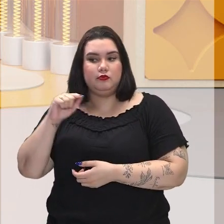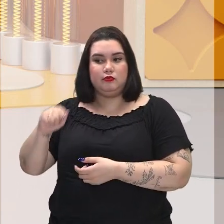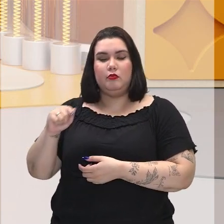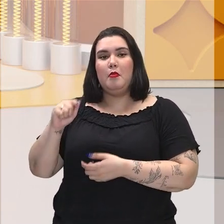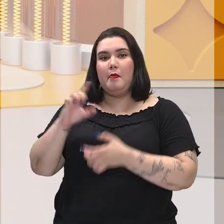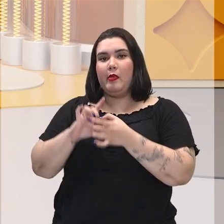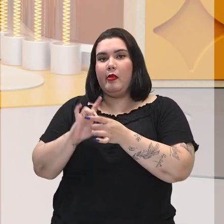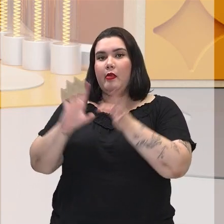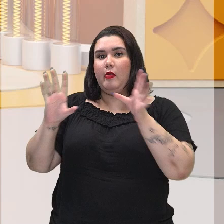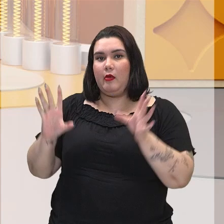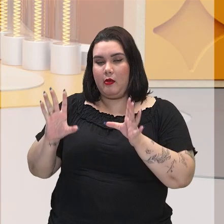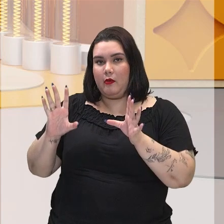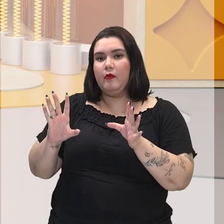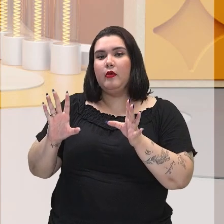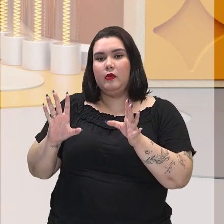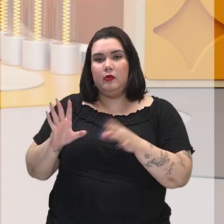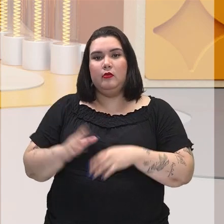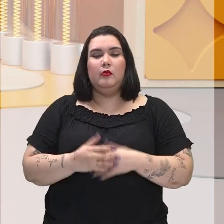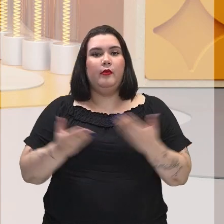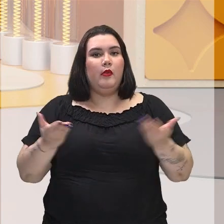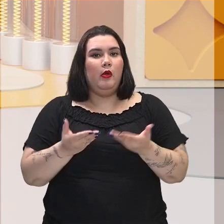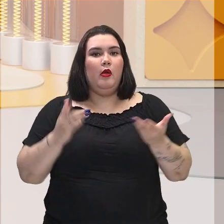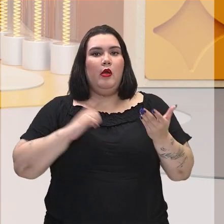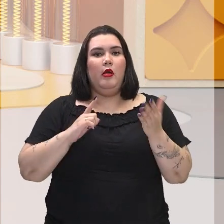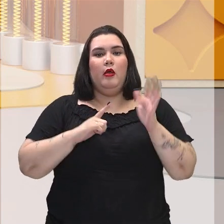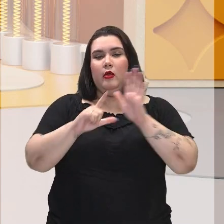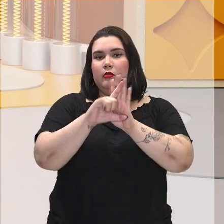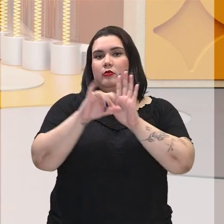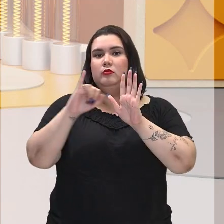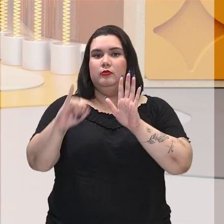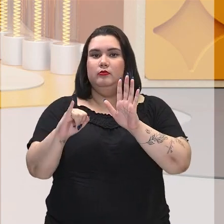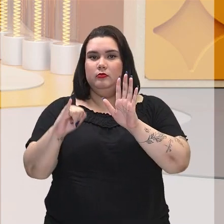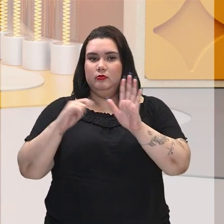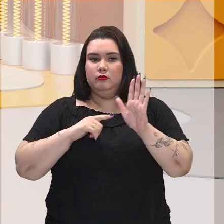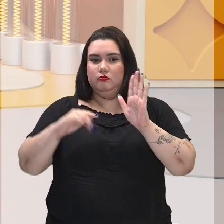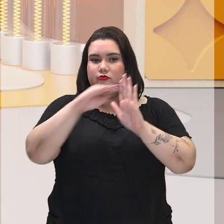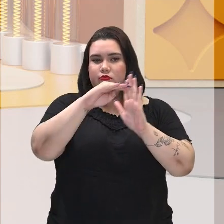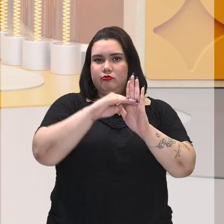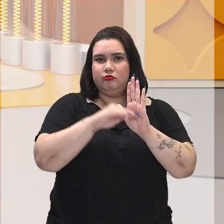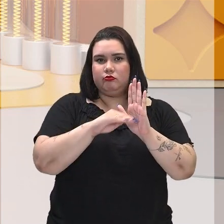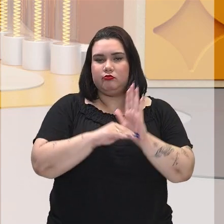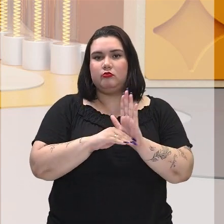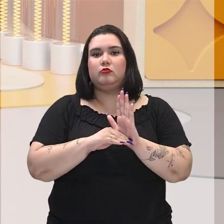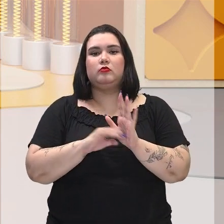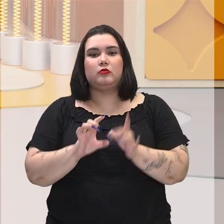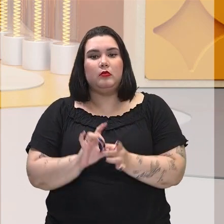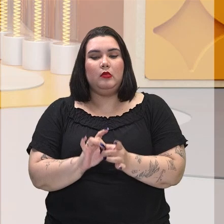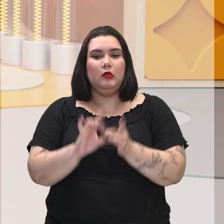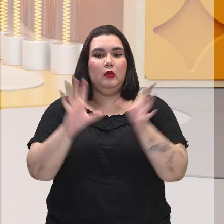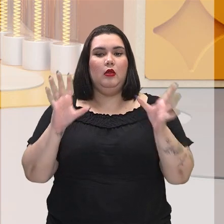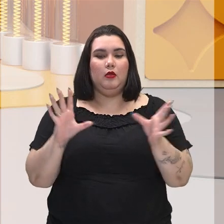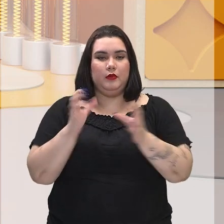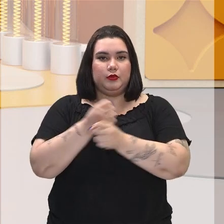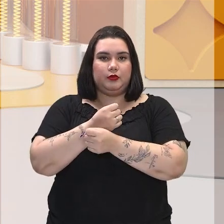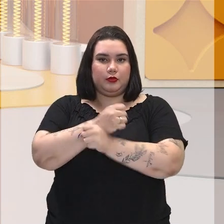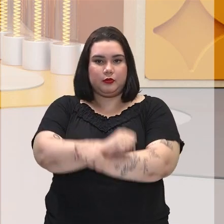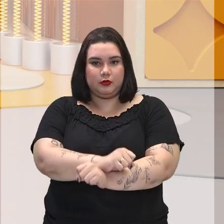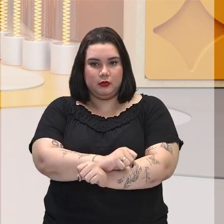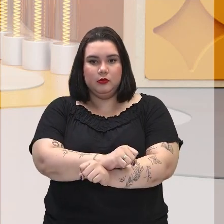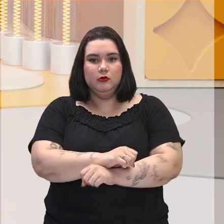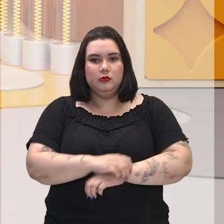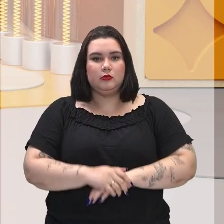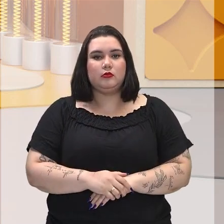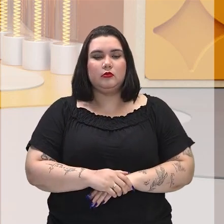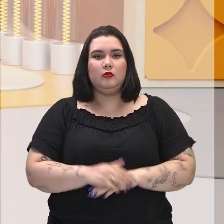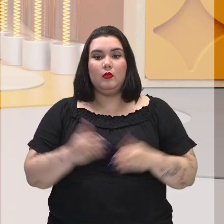-escravos, é porque agora nós temos uma lei que dita essa questão da libertação da escravidão. Então, nós